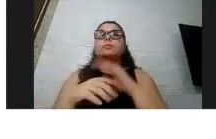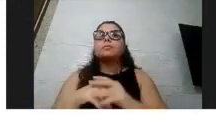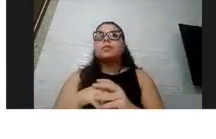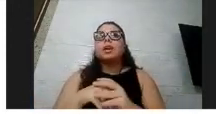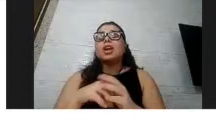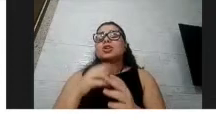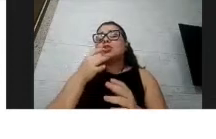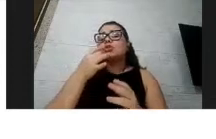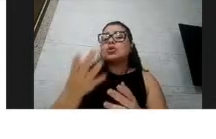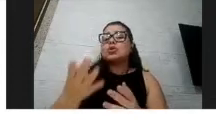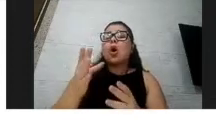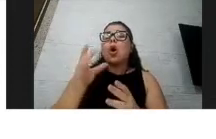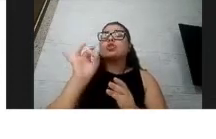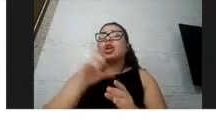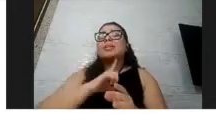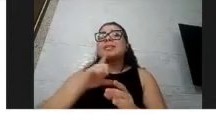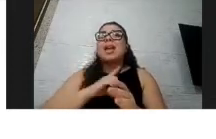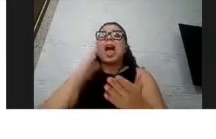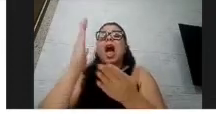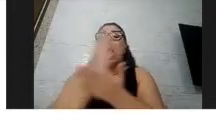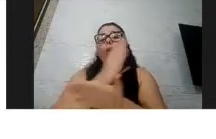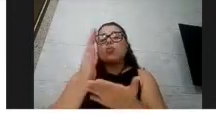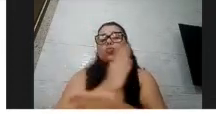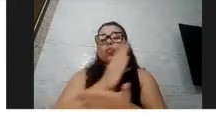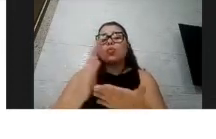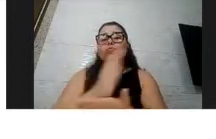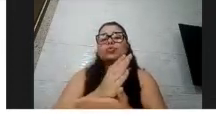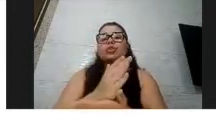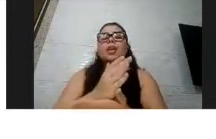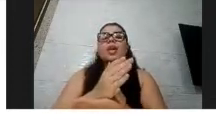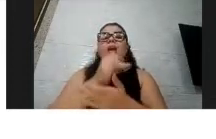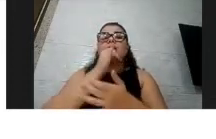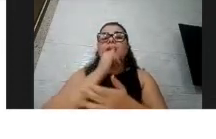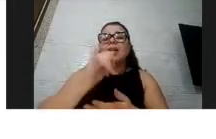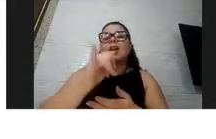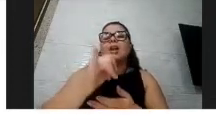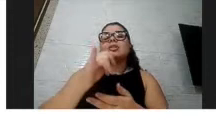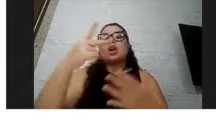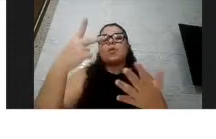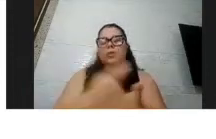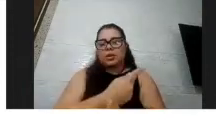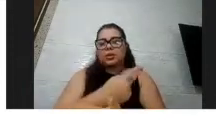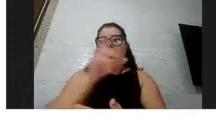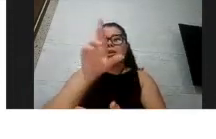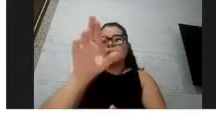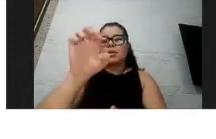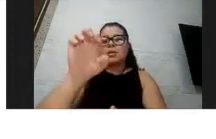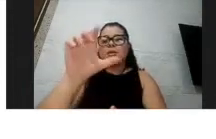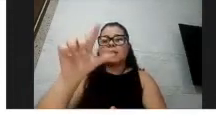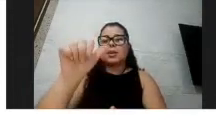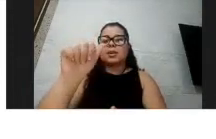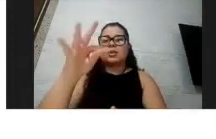relato de casos, então esse aqui dos Estados Unidos tem quatro casos relatados,